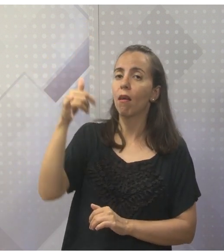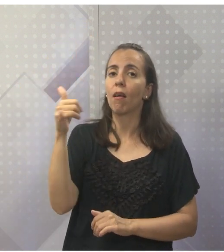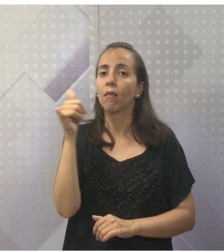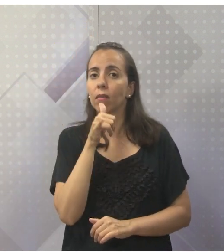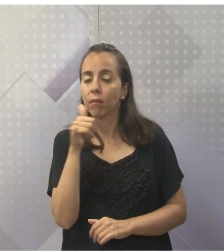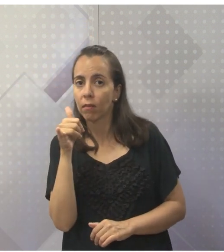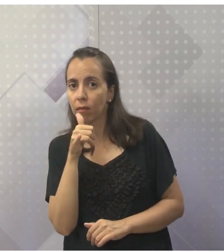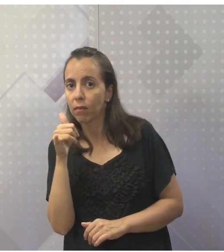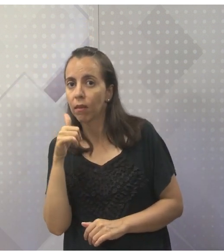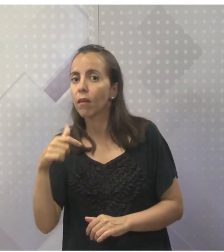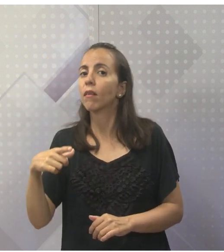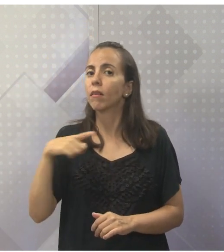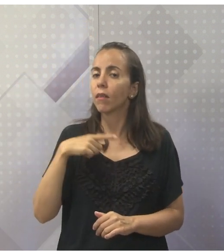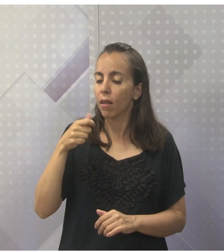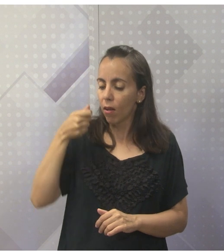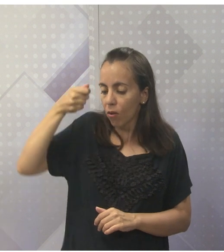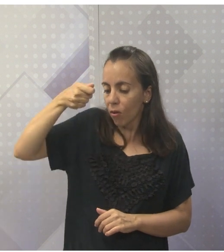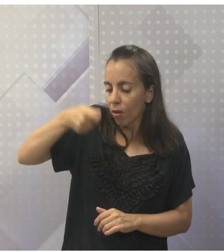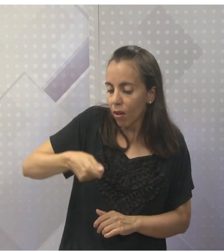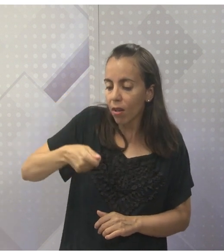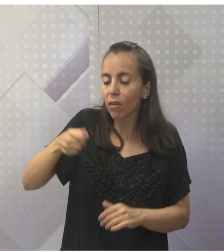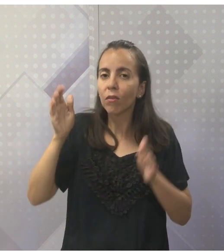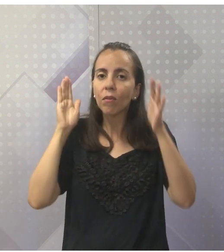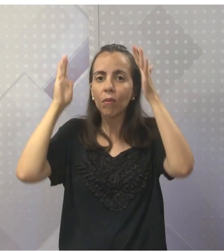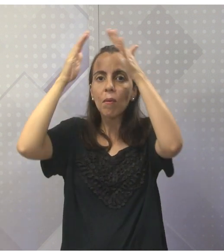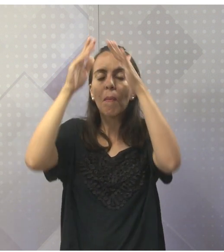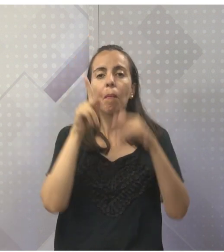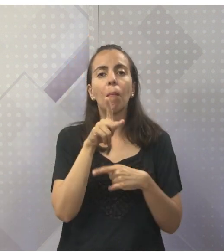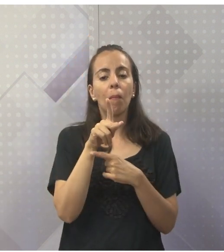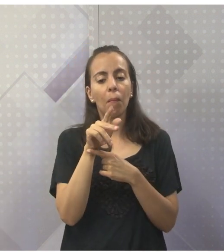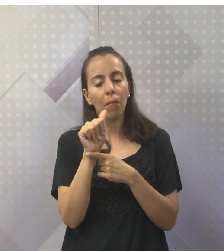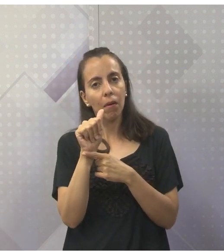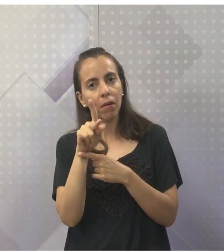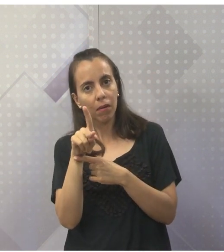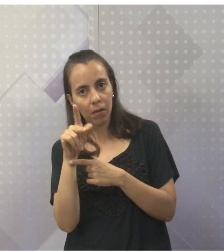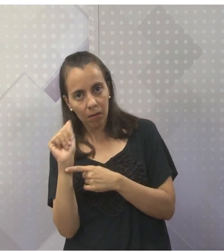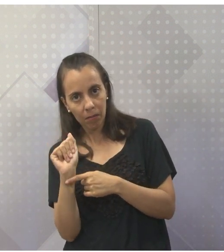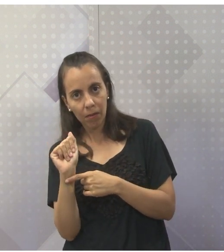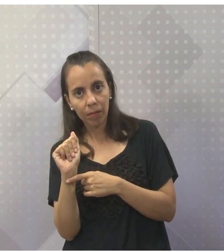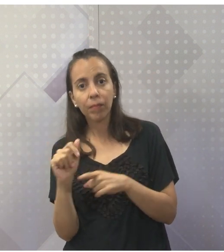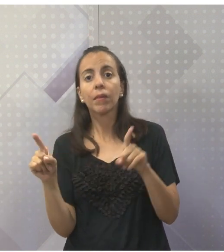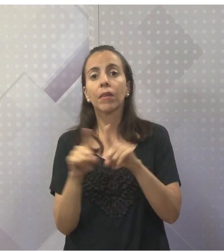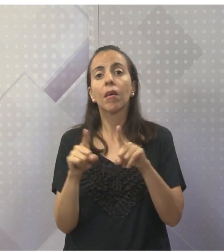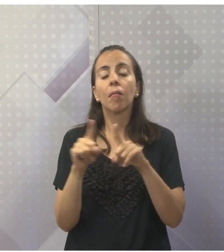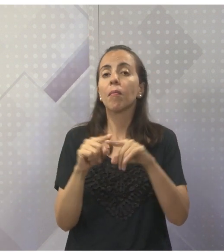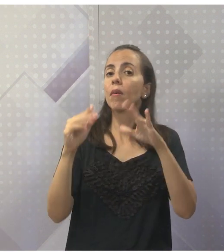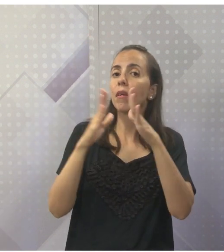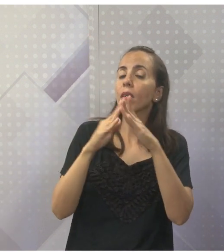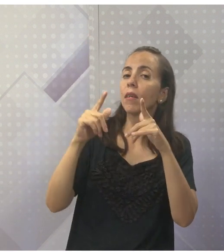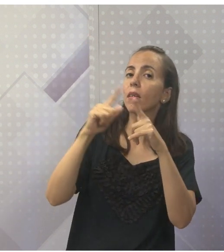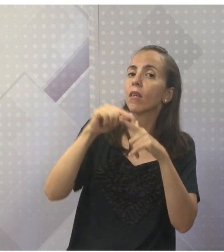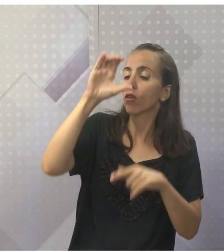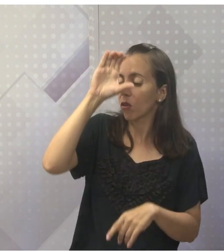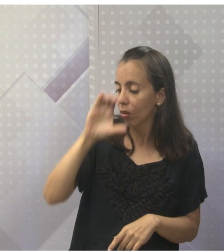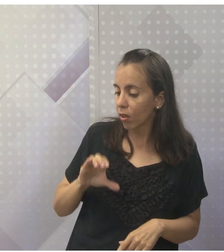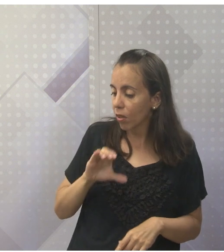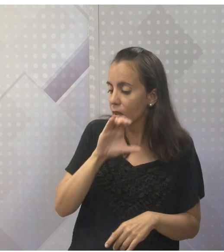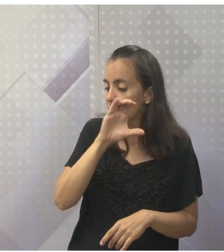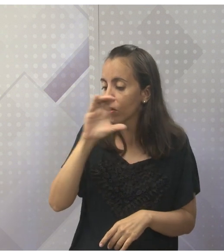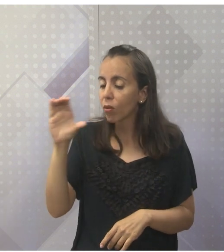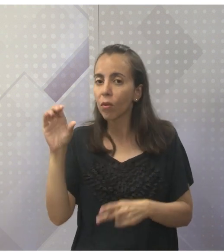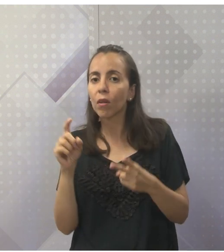segue a autoridade de quem? Do Papa. E existe também Igreja Católica Ortodoxa.